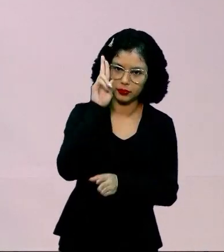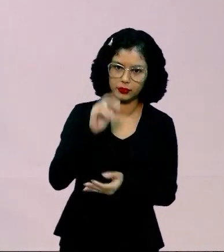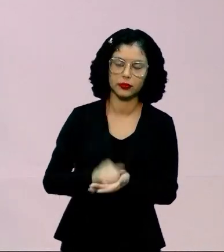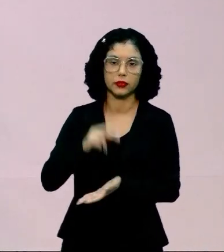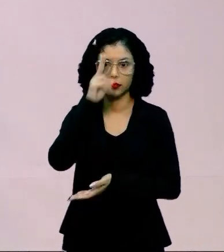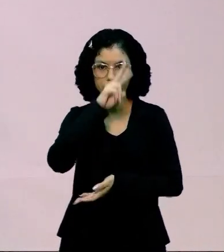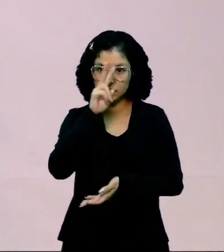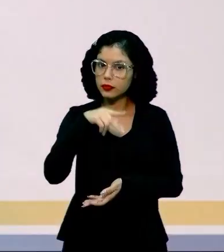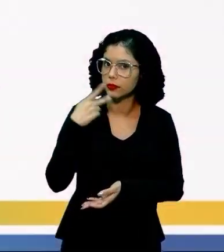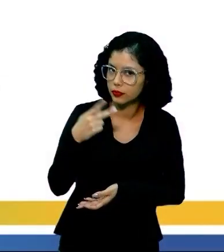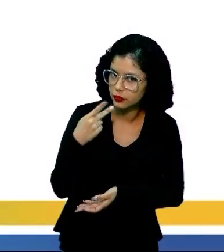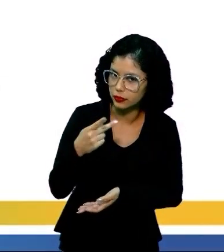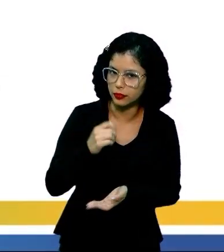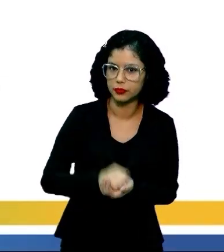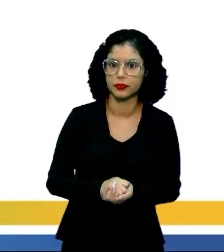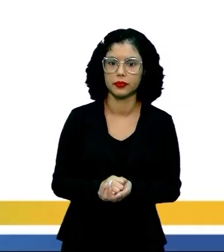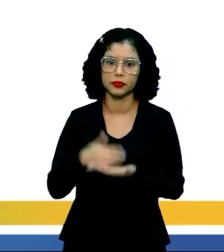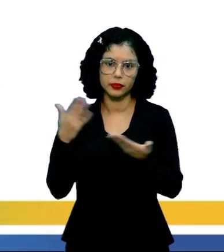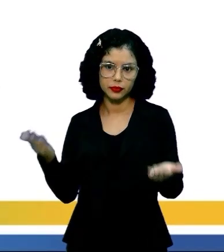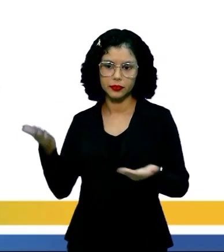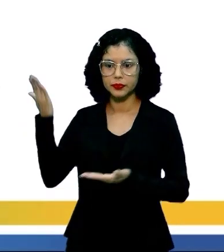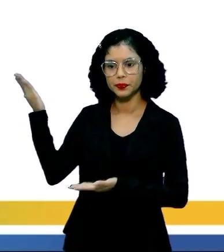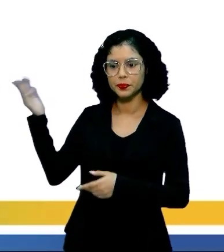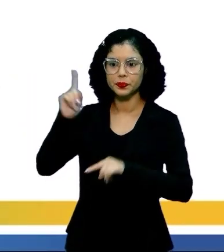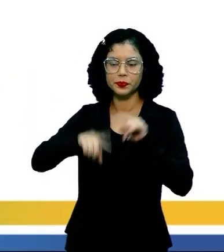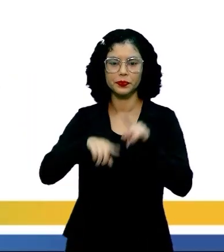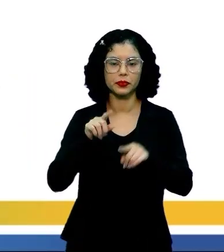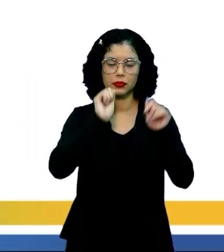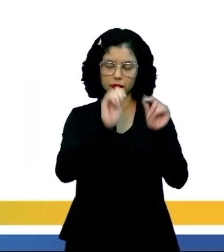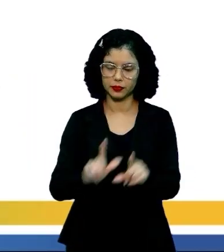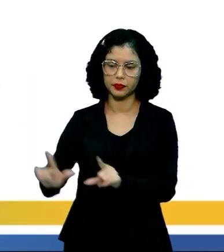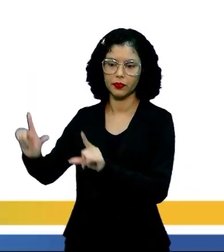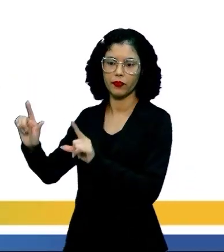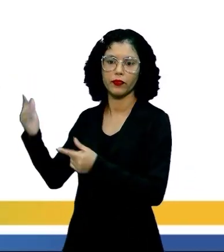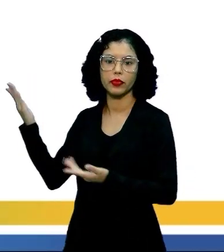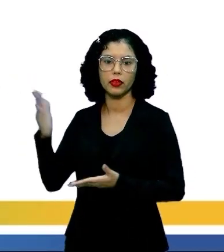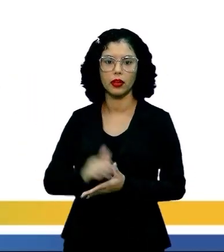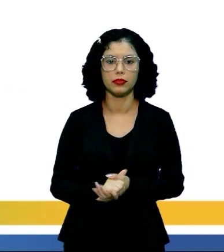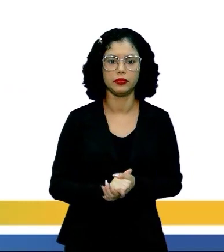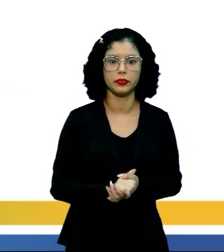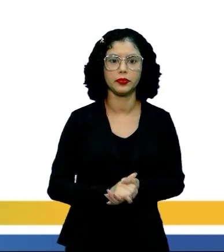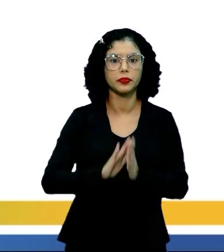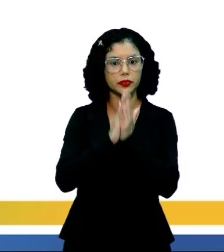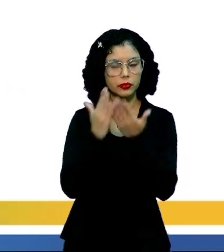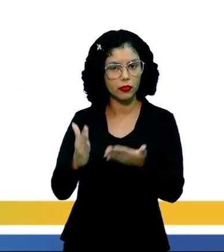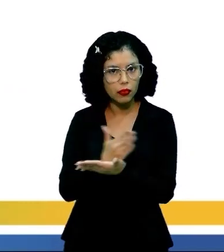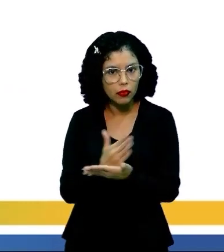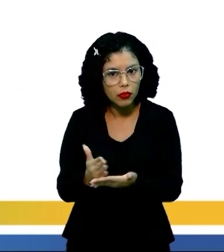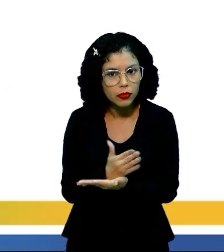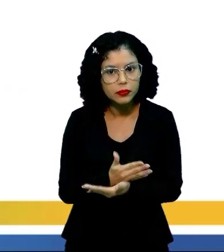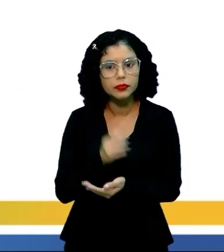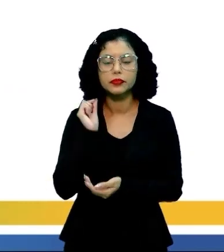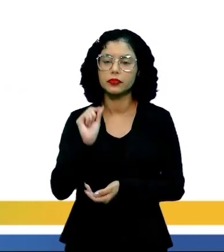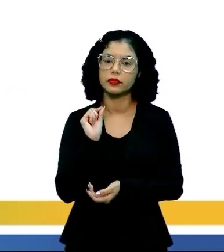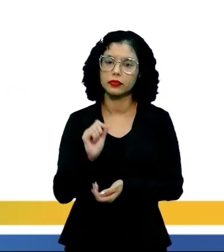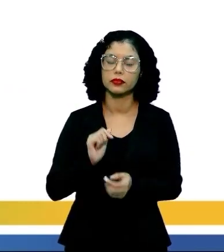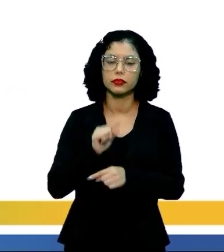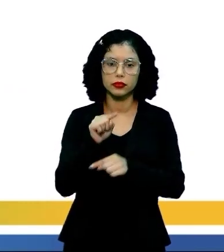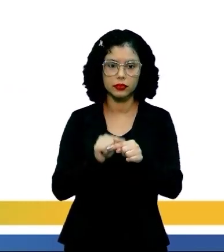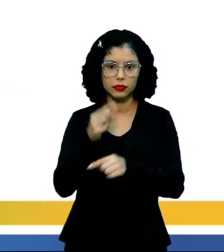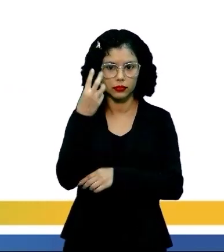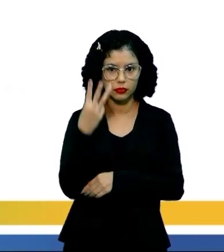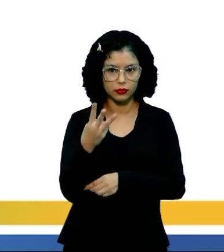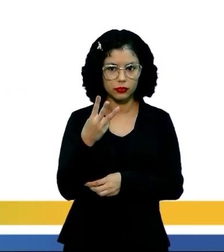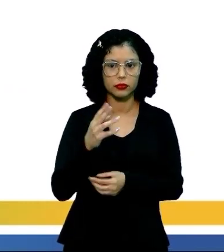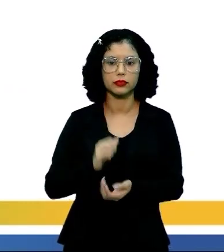Lembram que eu citei e está aí no material, no slide na tela para vocês. O livro Os Sertões é dividido em